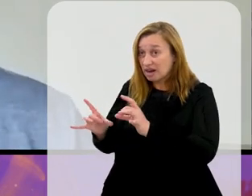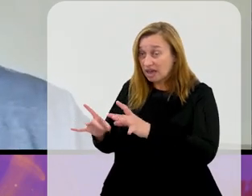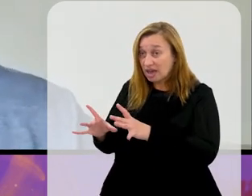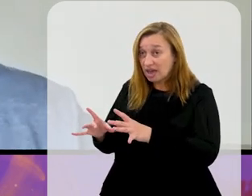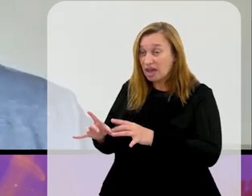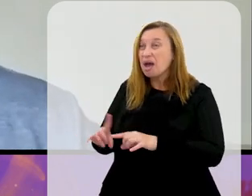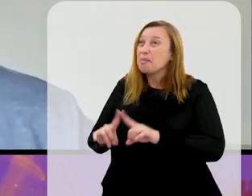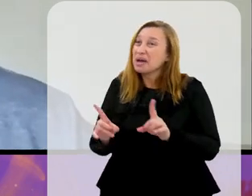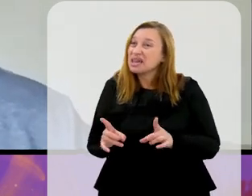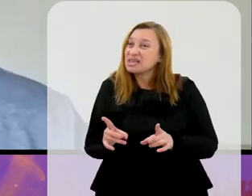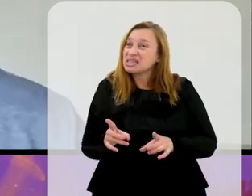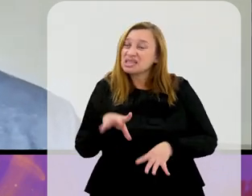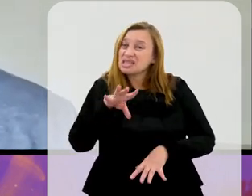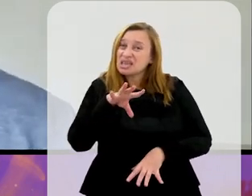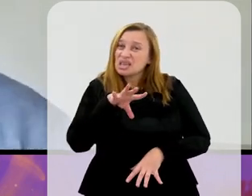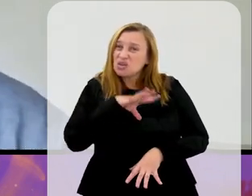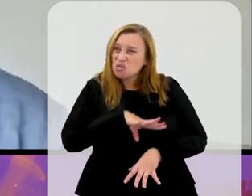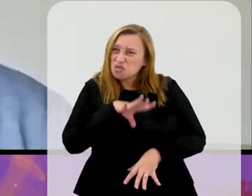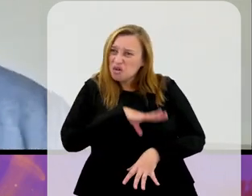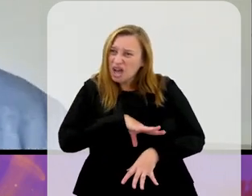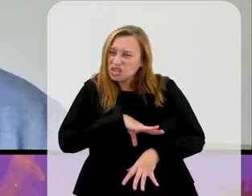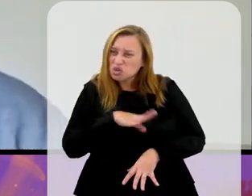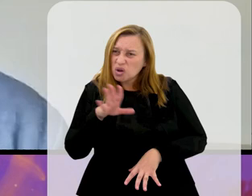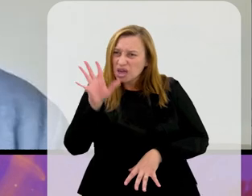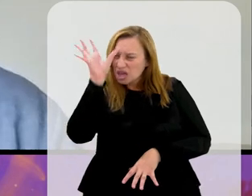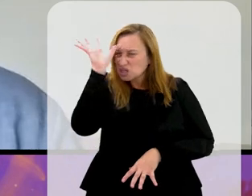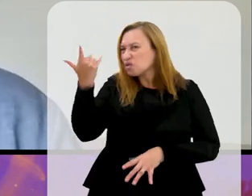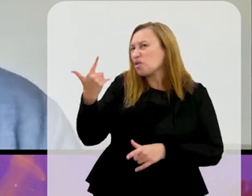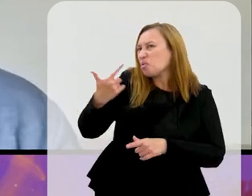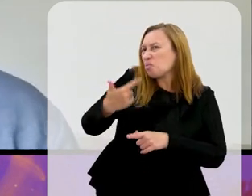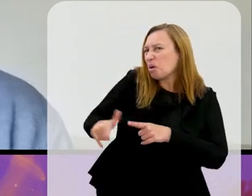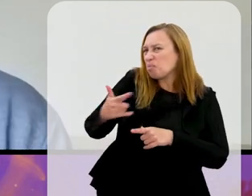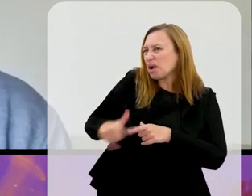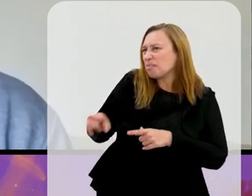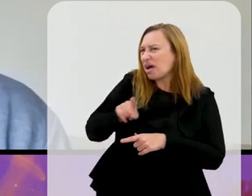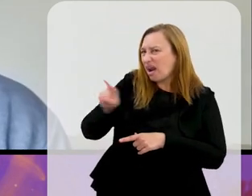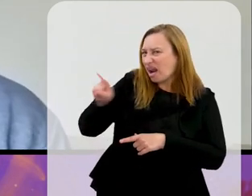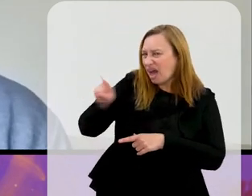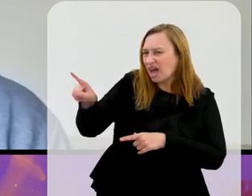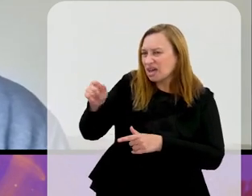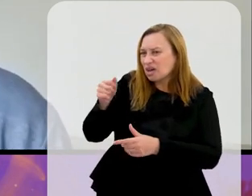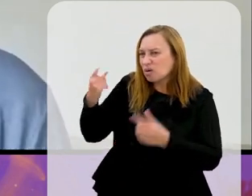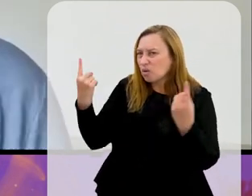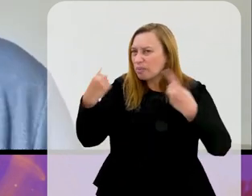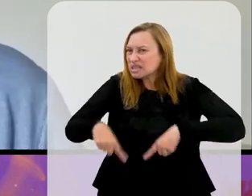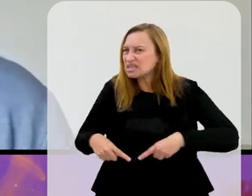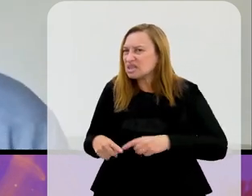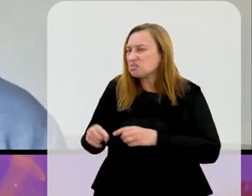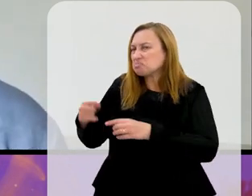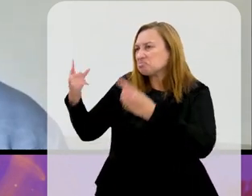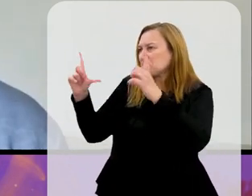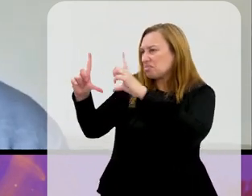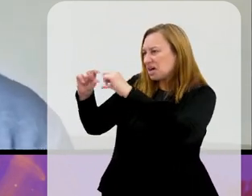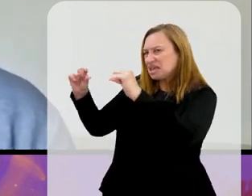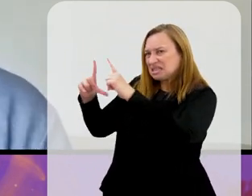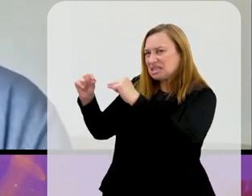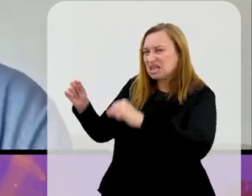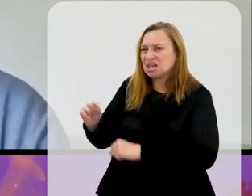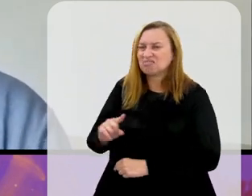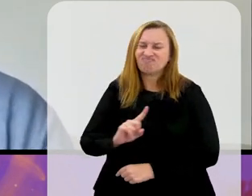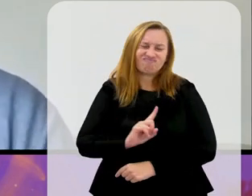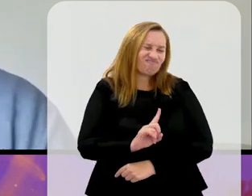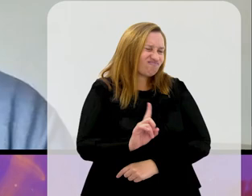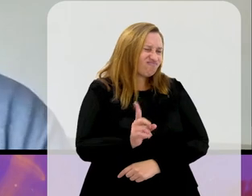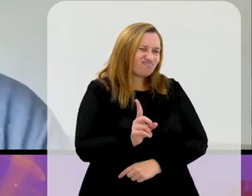em Brasília, por exemplo? Resolveu os problemas? Pagou a folha salarial do Vasco? Não, claro que não. É